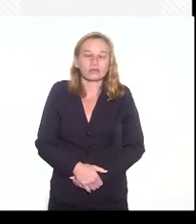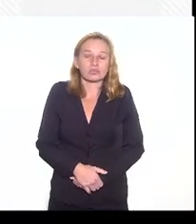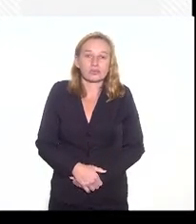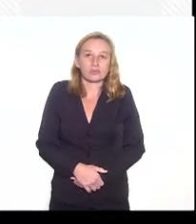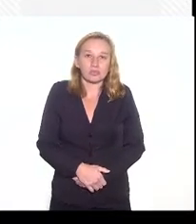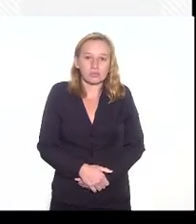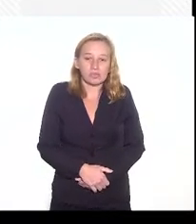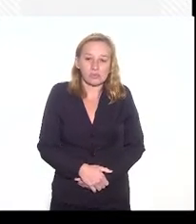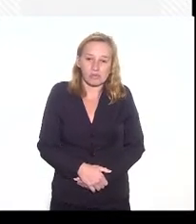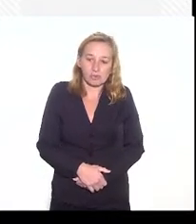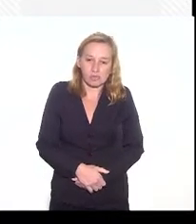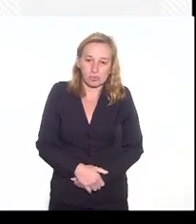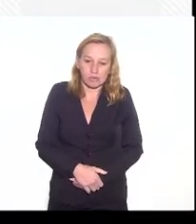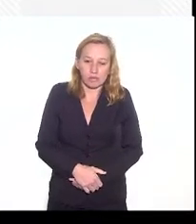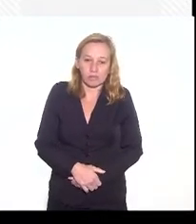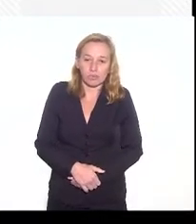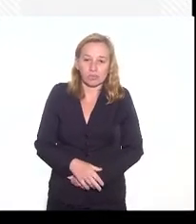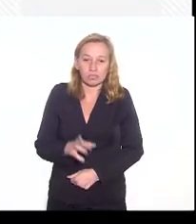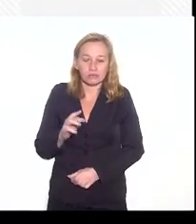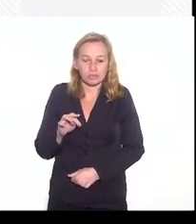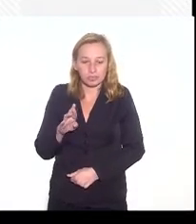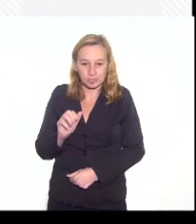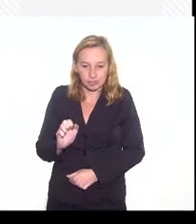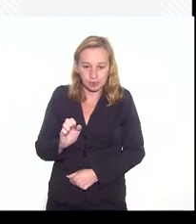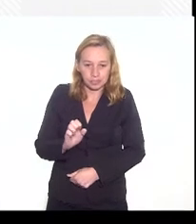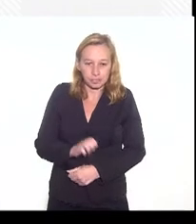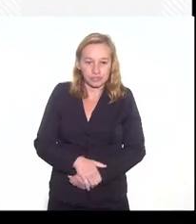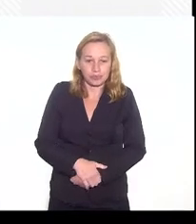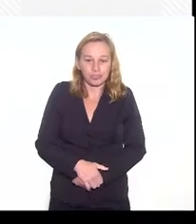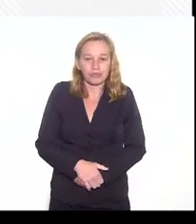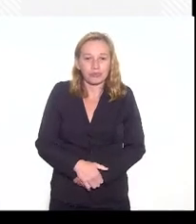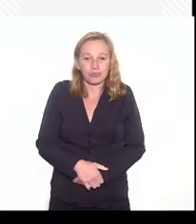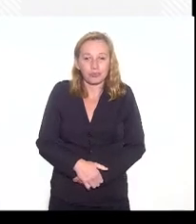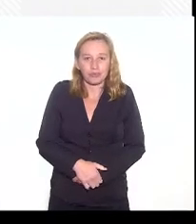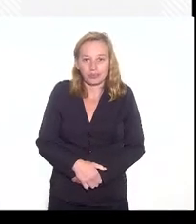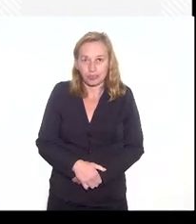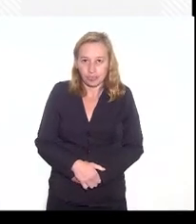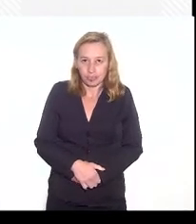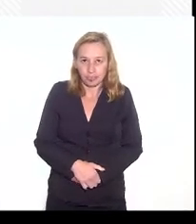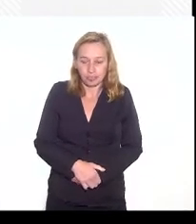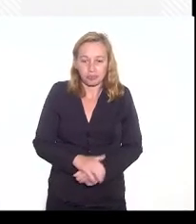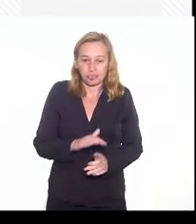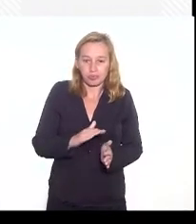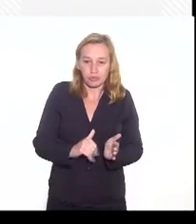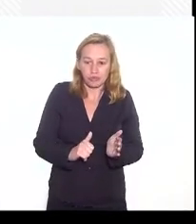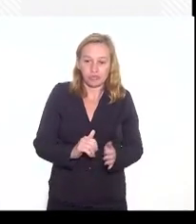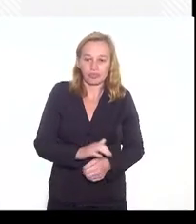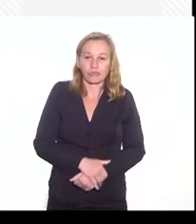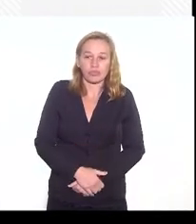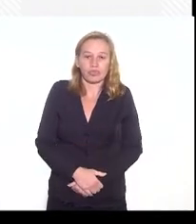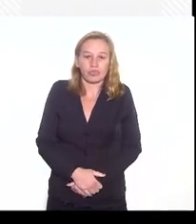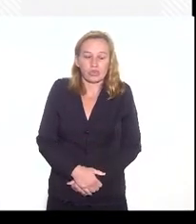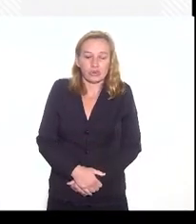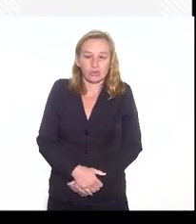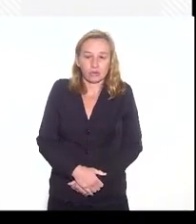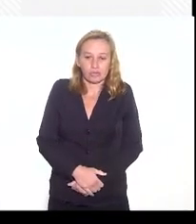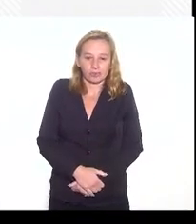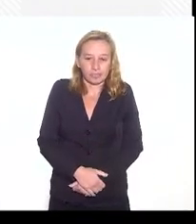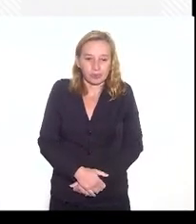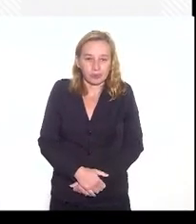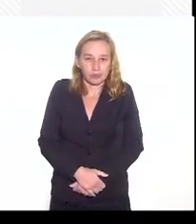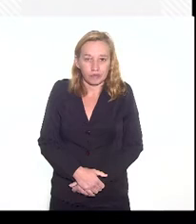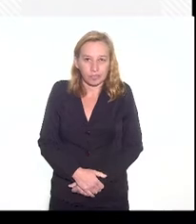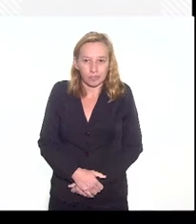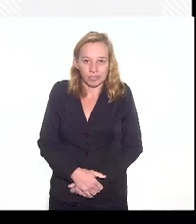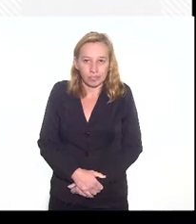na proposição do regime. Então, a gente teria que tirar esse, teria que ser